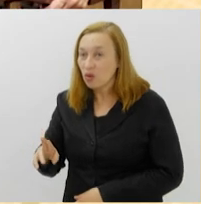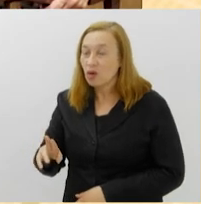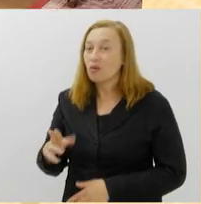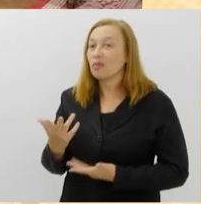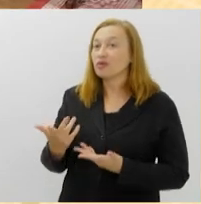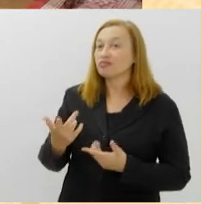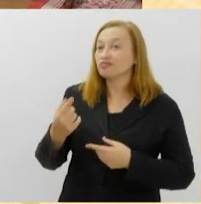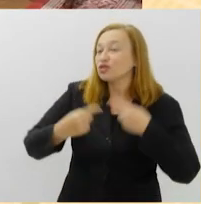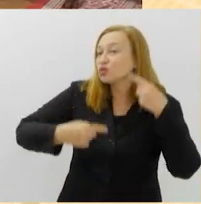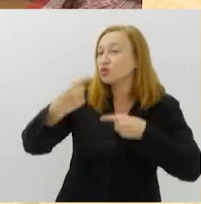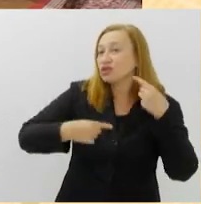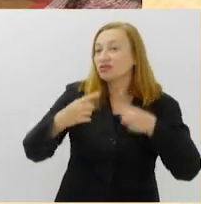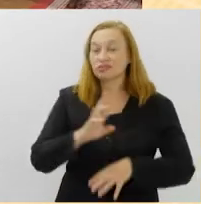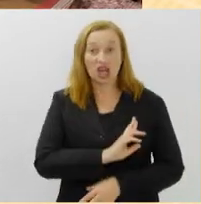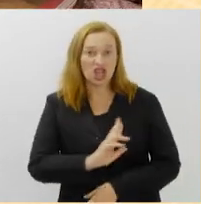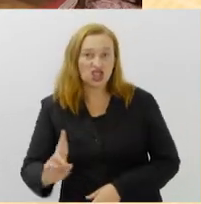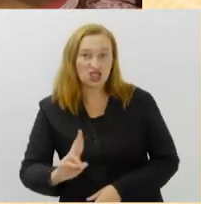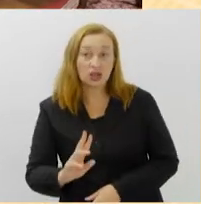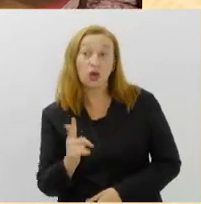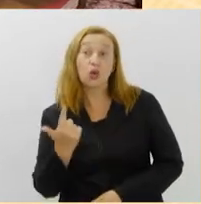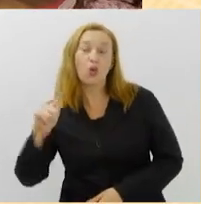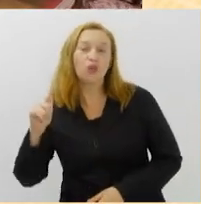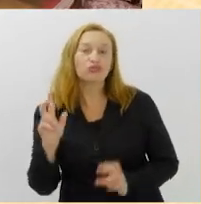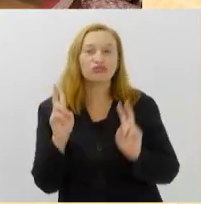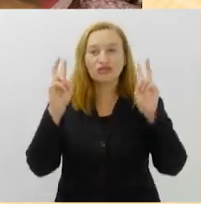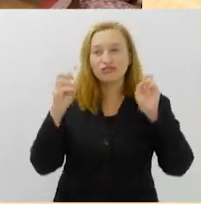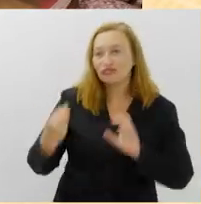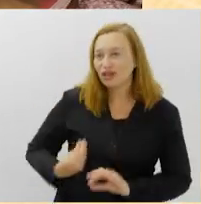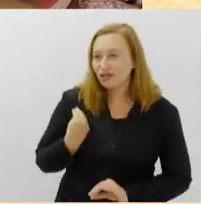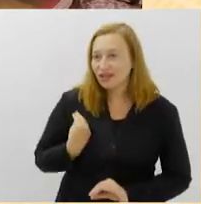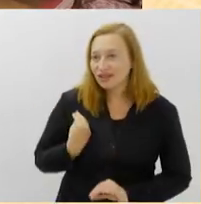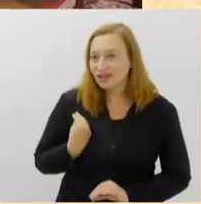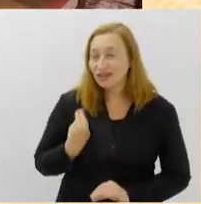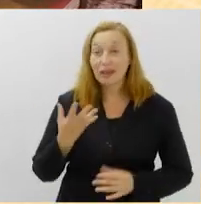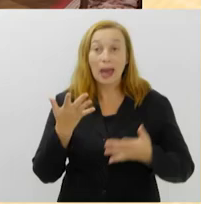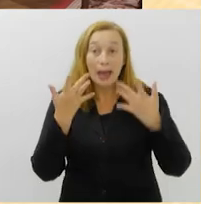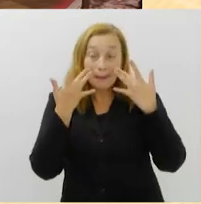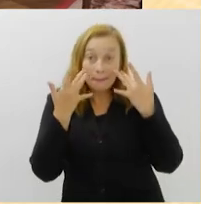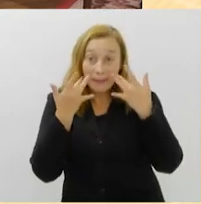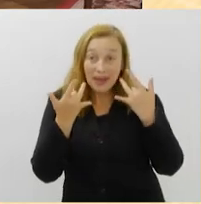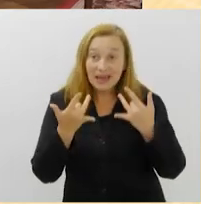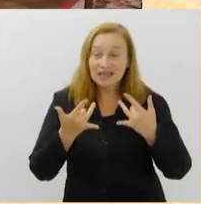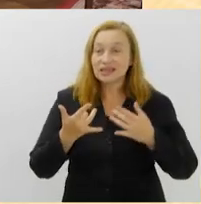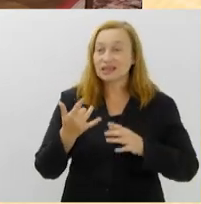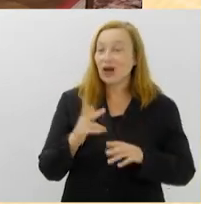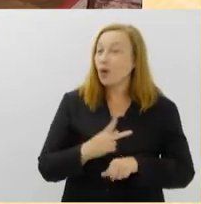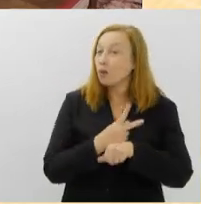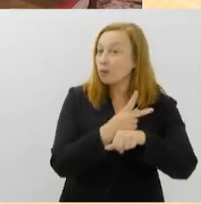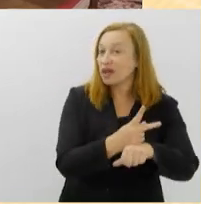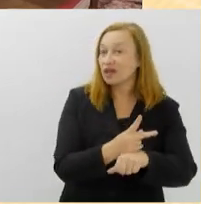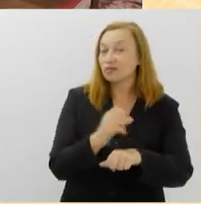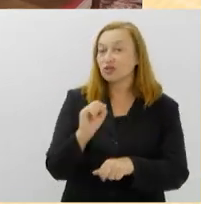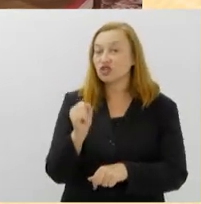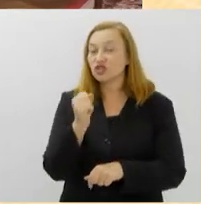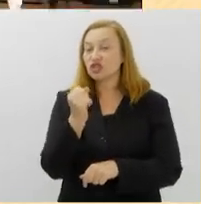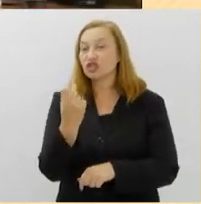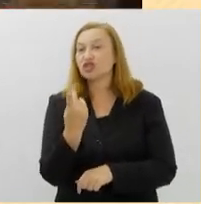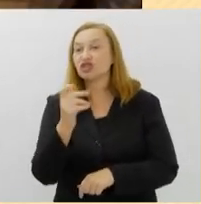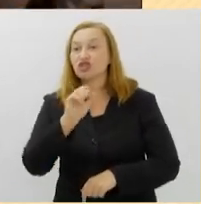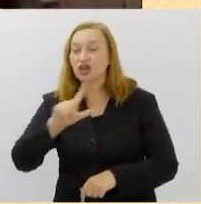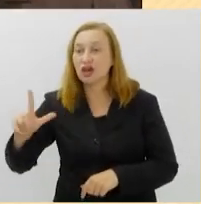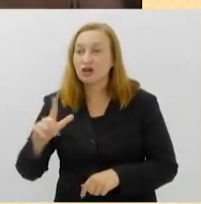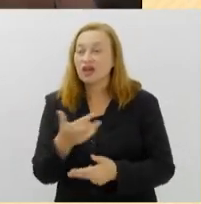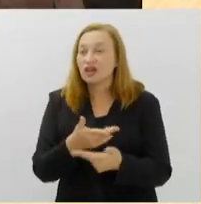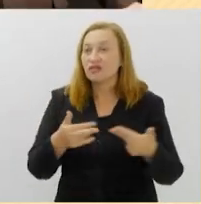sagacidade sobre religião e outras questões da vida. A peça, indicada ao Prêmio Shell em diversas categorias durante a